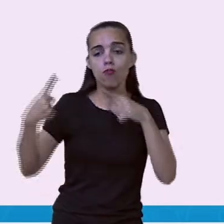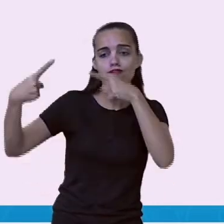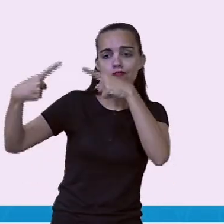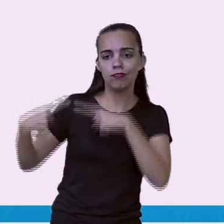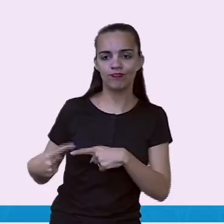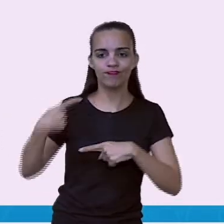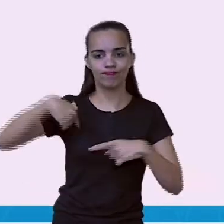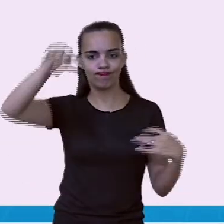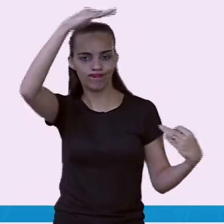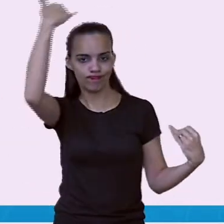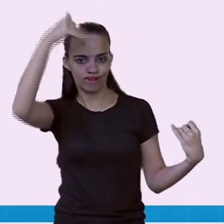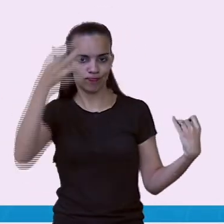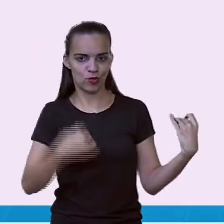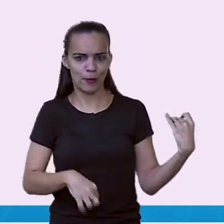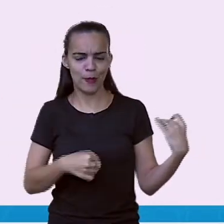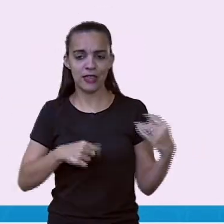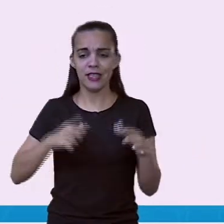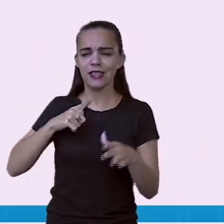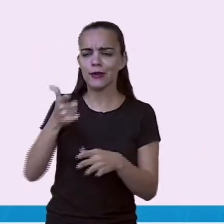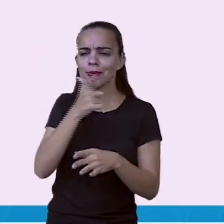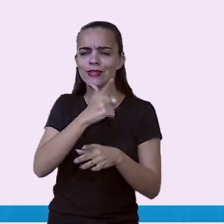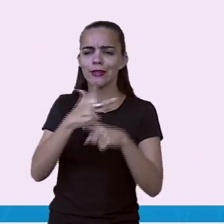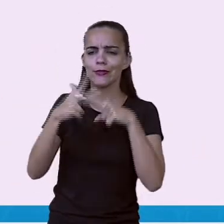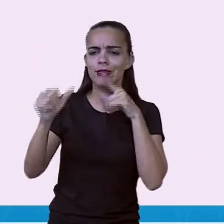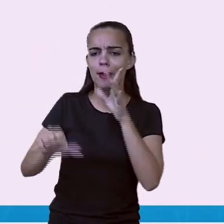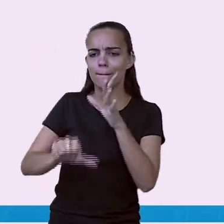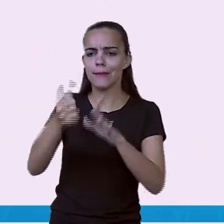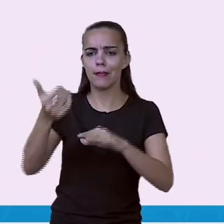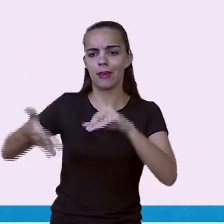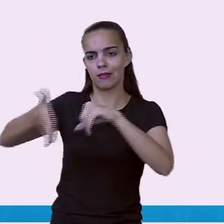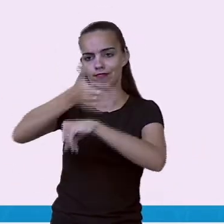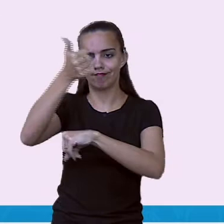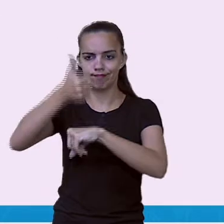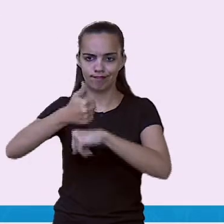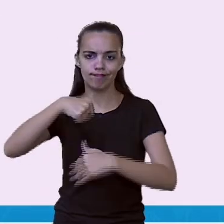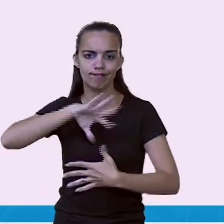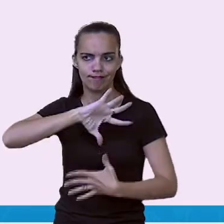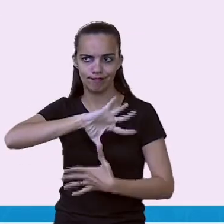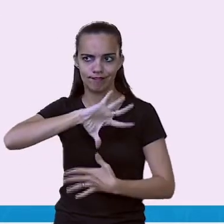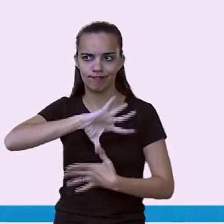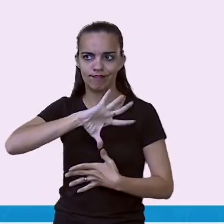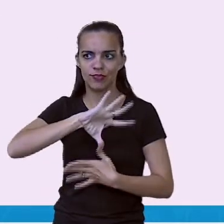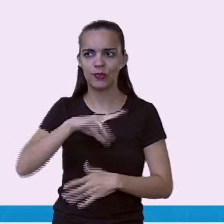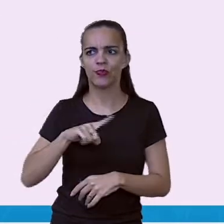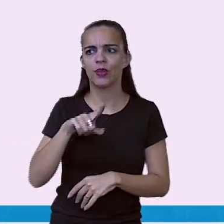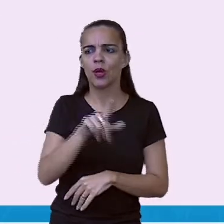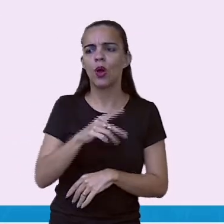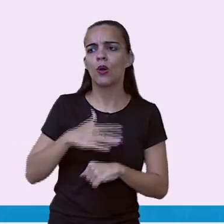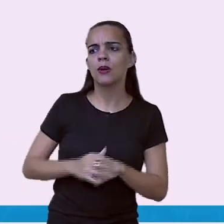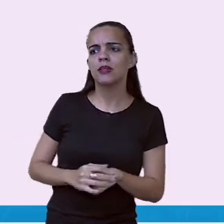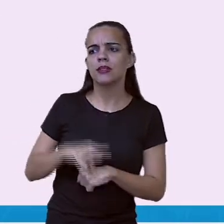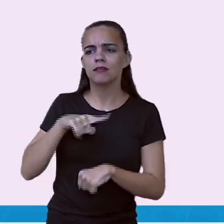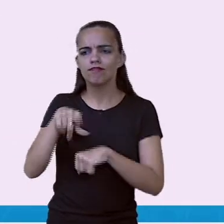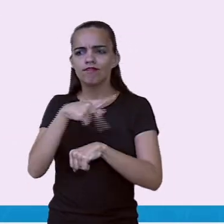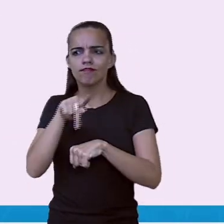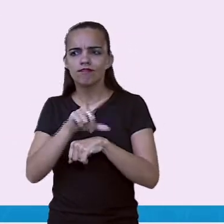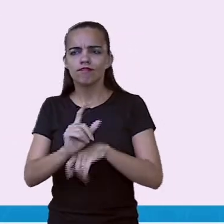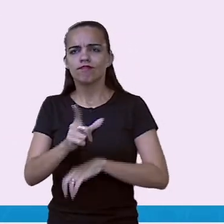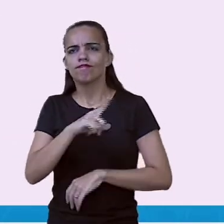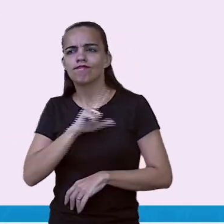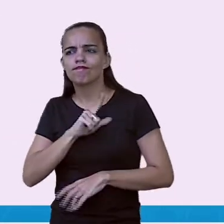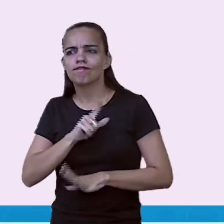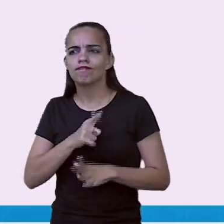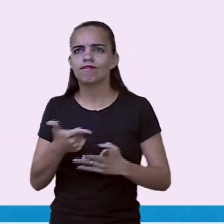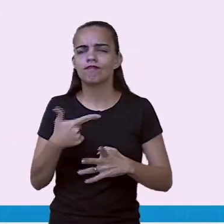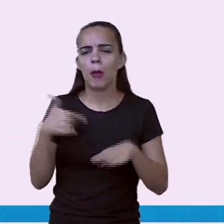Copa América. Então, pessoal, percebe-se que o país que dá o pontapé aí, né, que é quem cedia